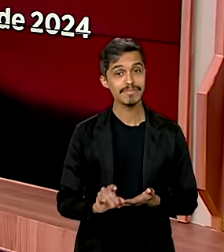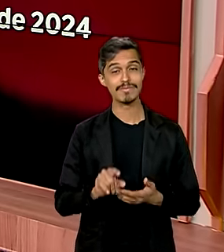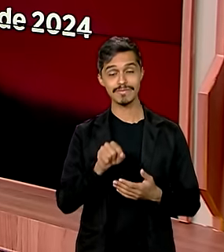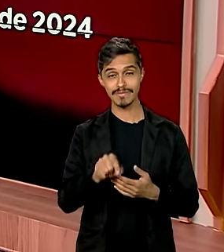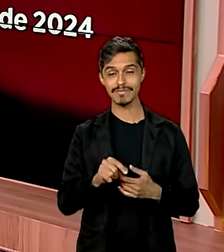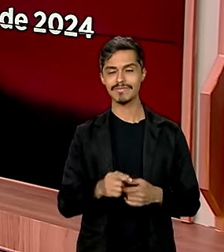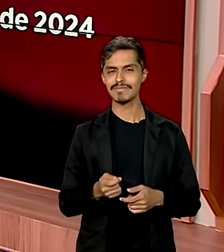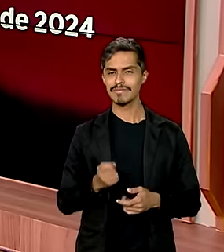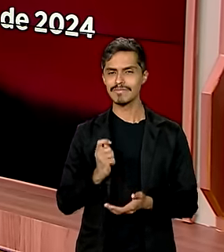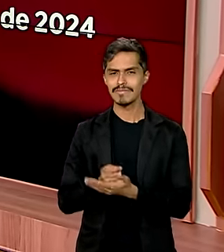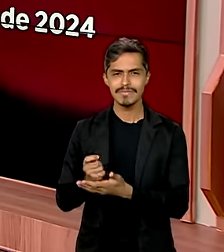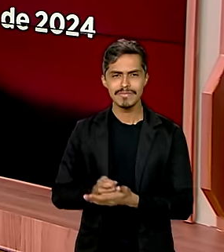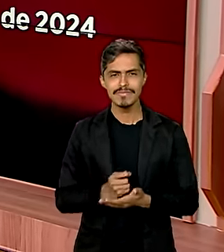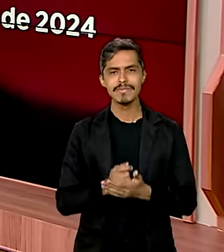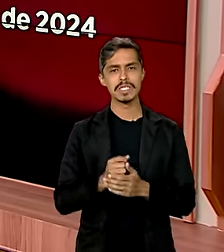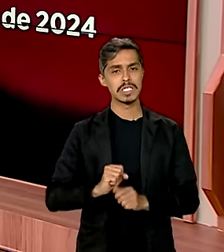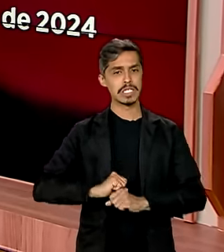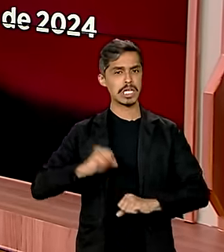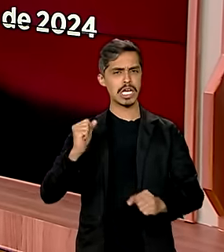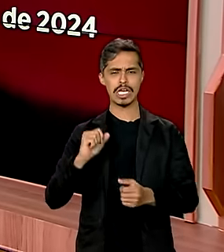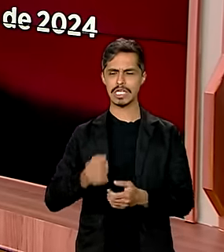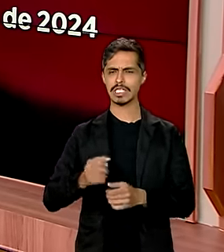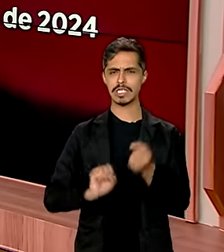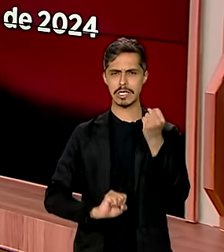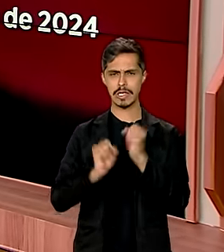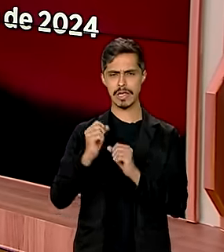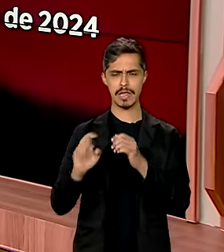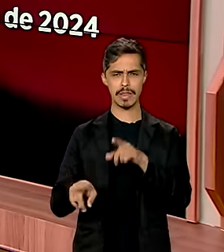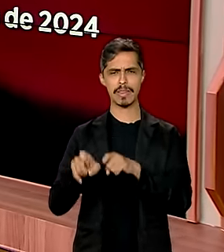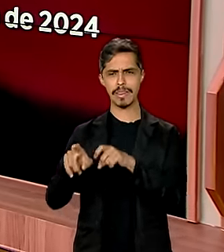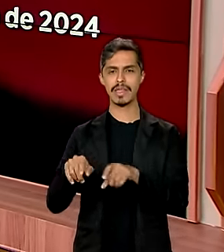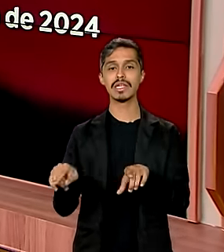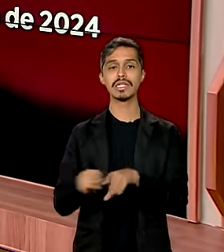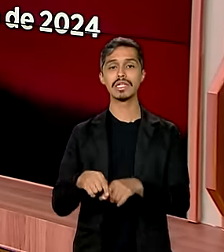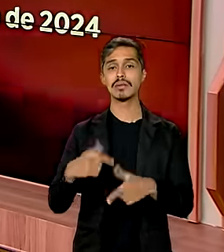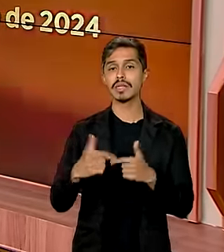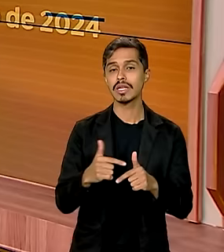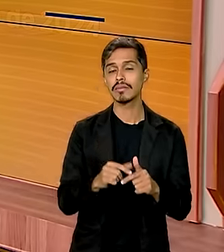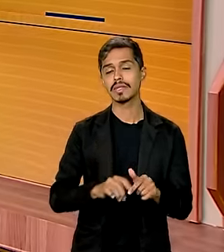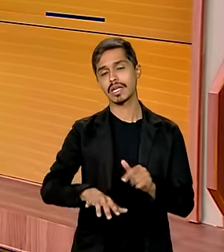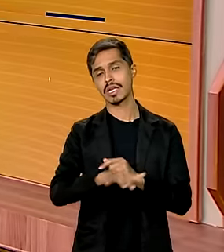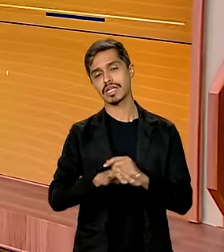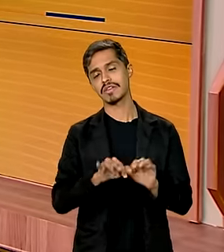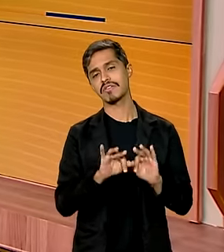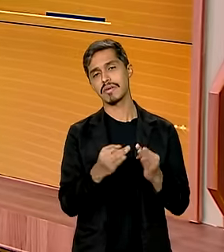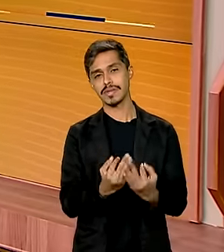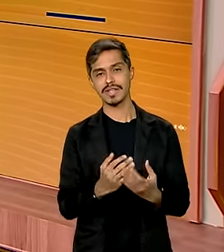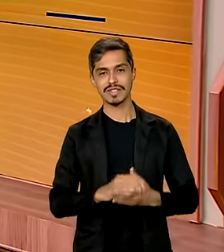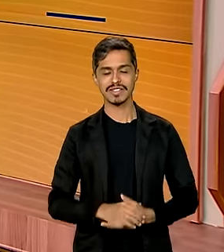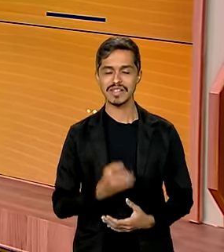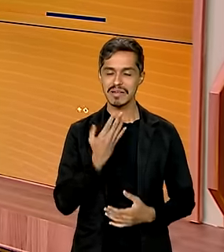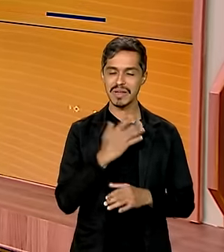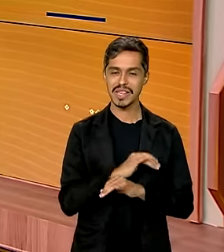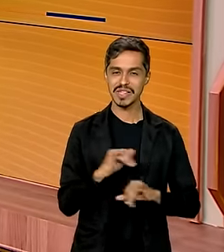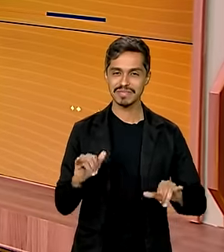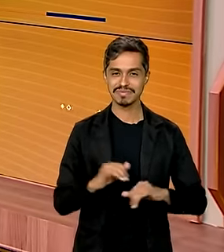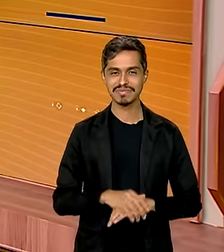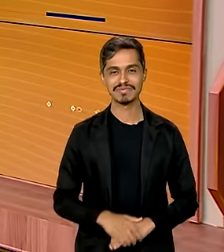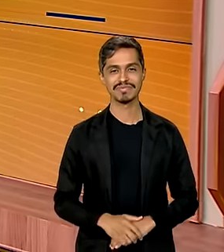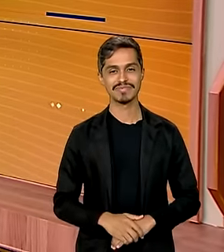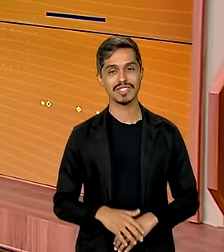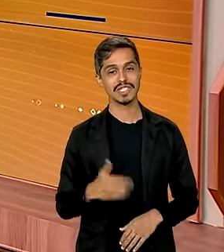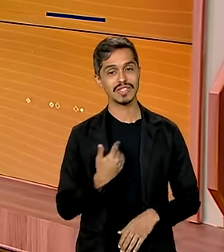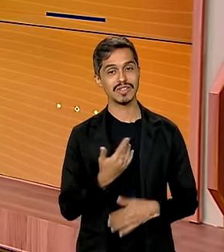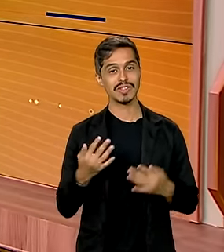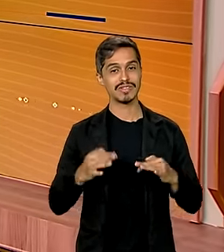estão financiando desde grandes produtores até trabalhadores da agricultura familiar. Boas notícias para a gente